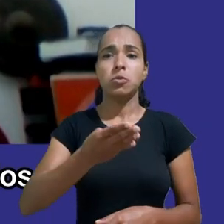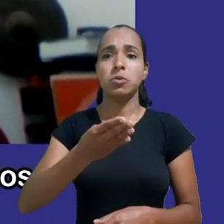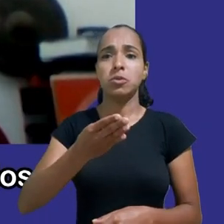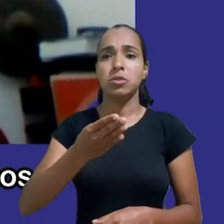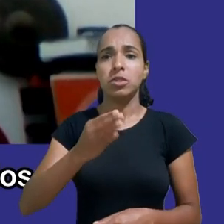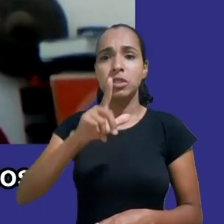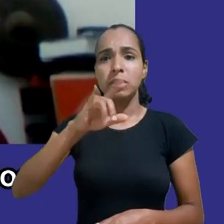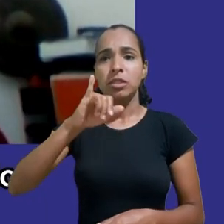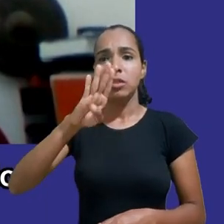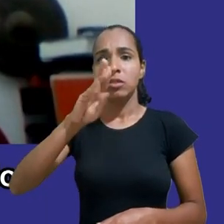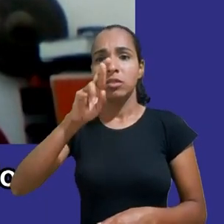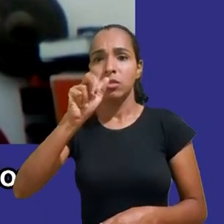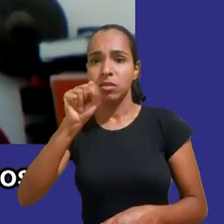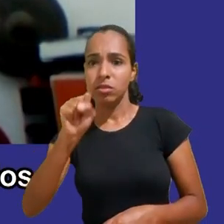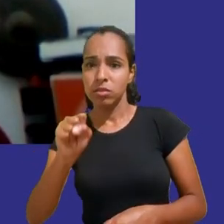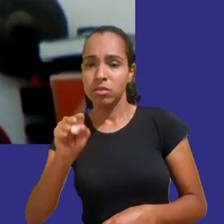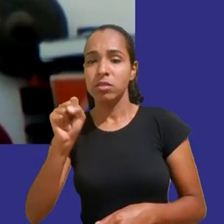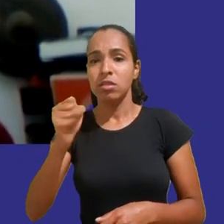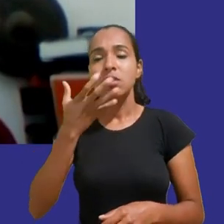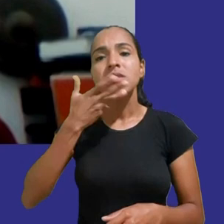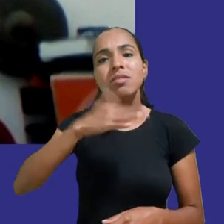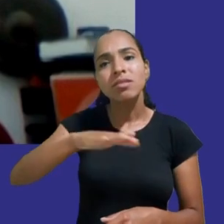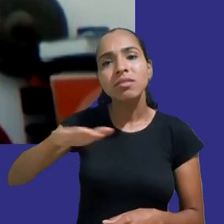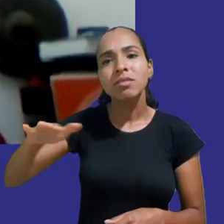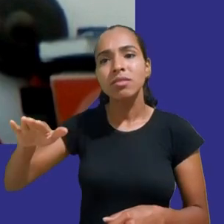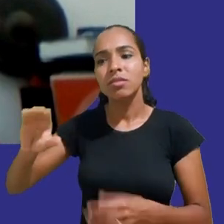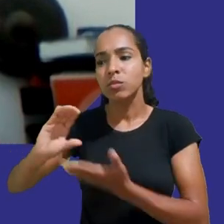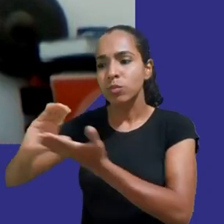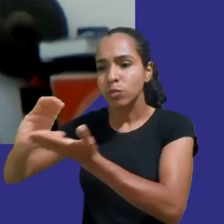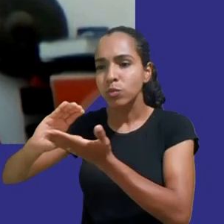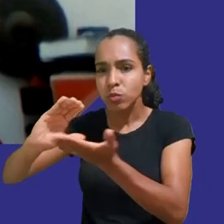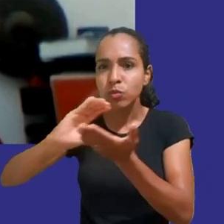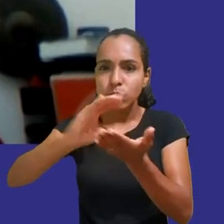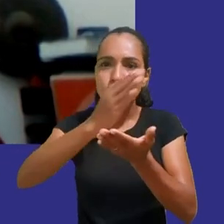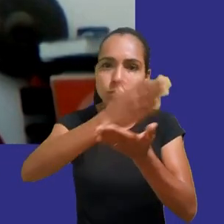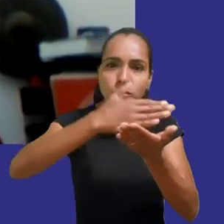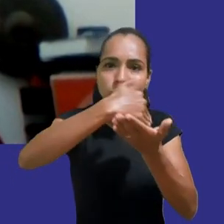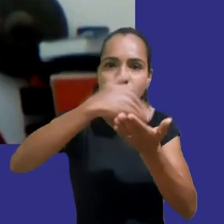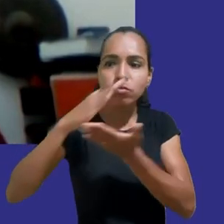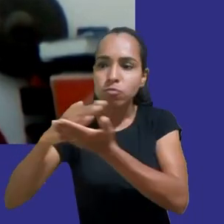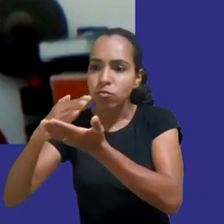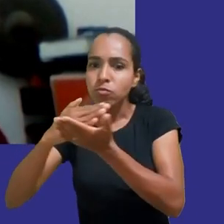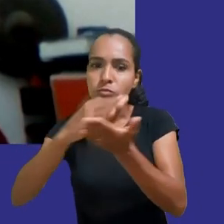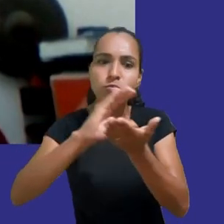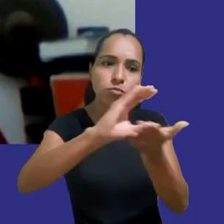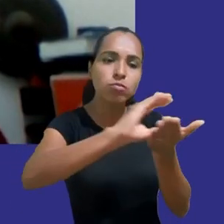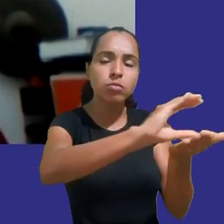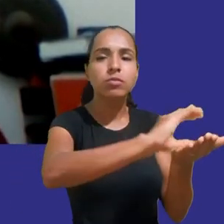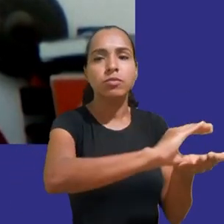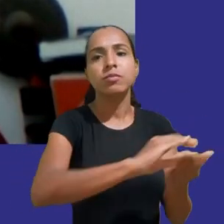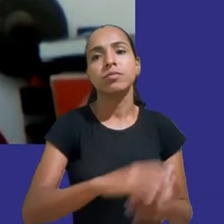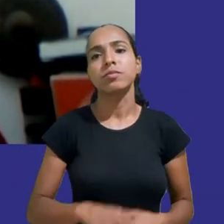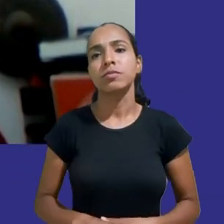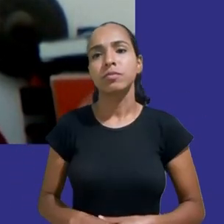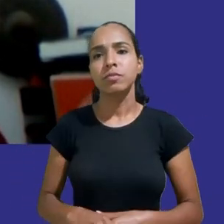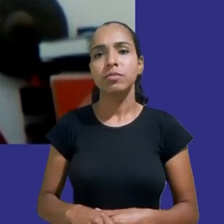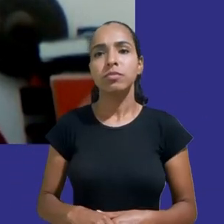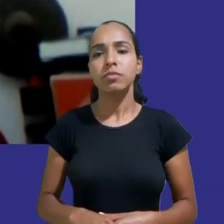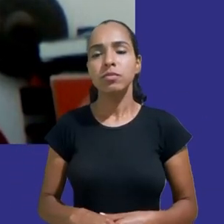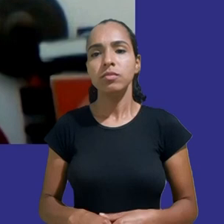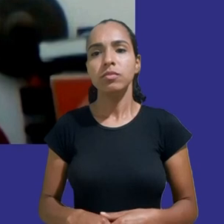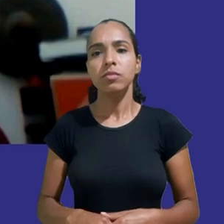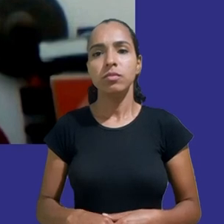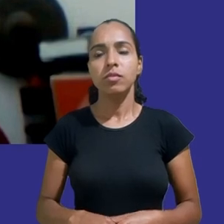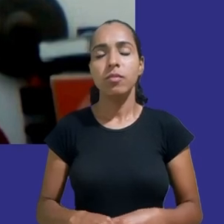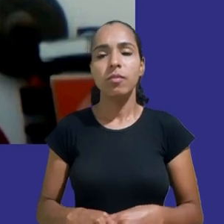crianças e pais afetados que integram a ação com isso esperamos mobilizar uma grande ação